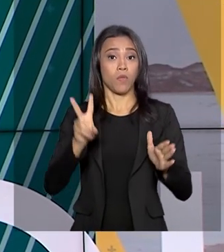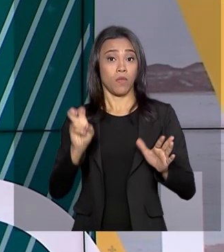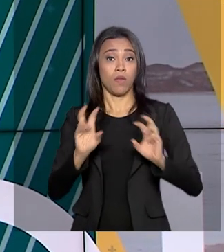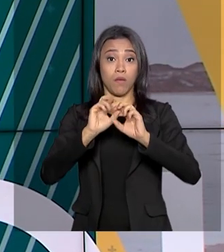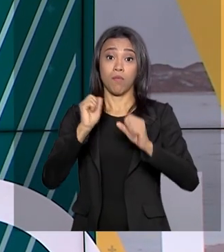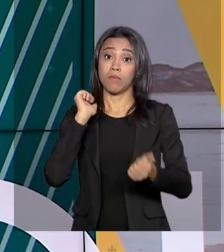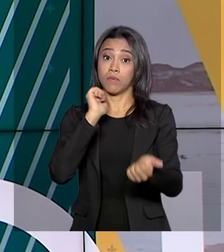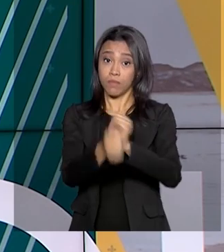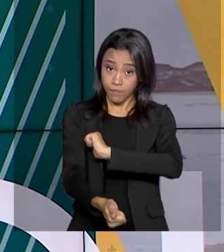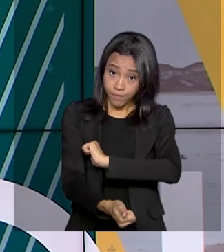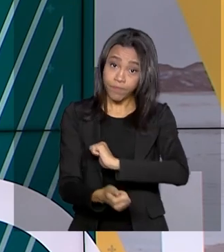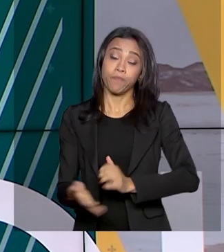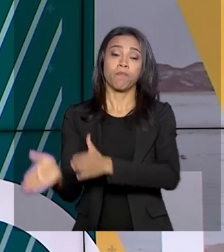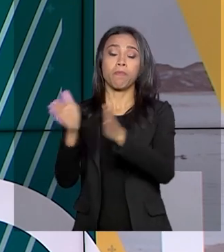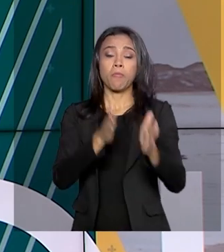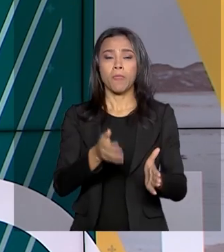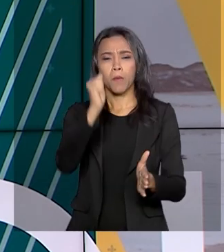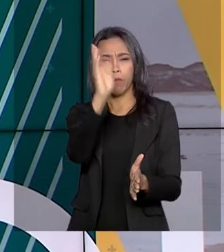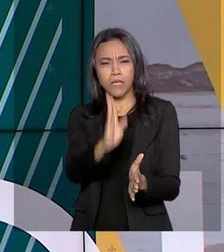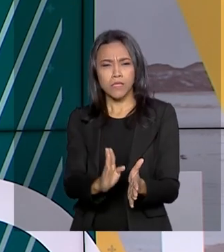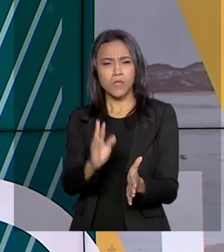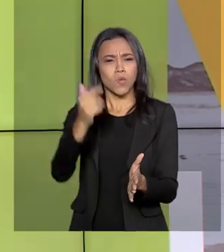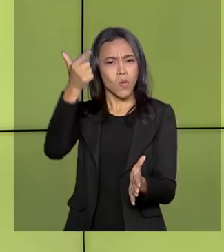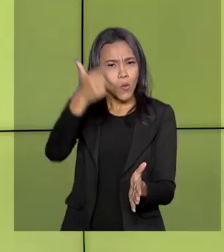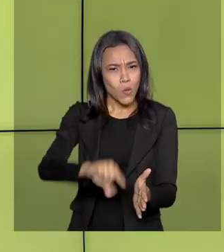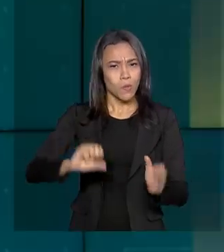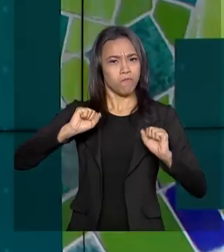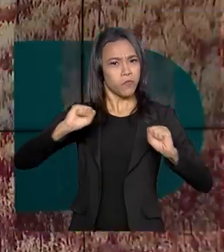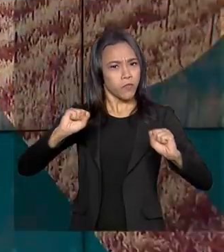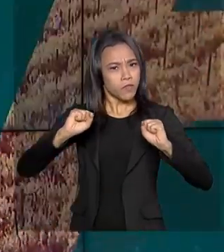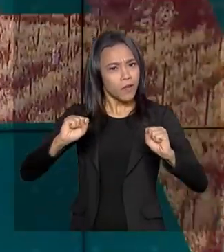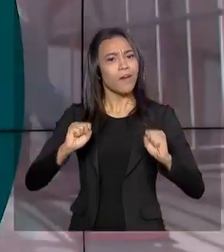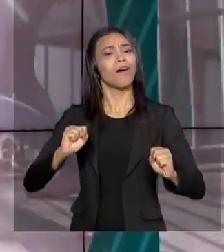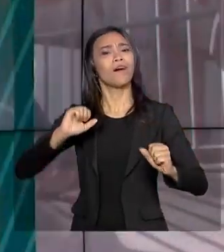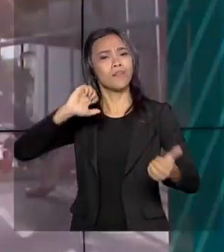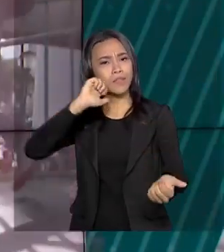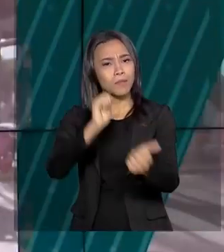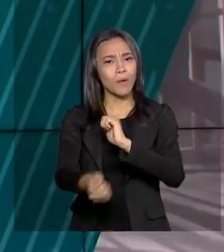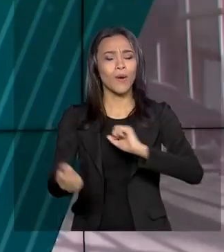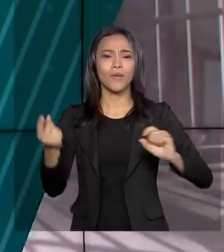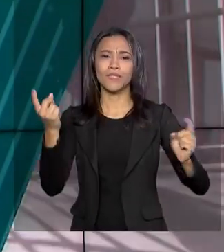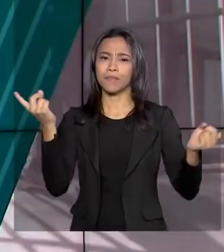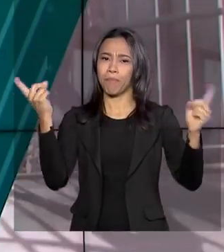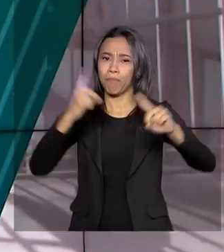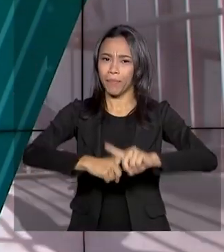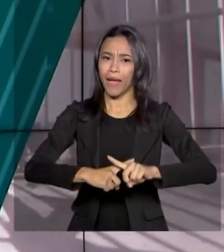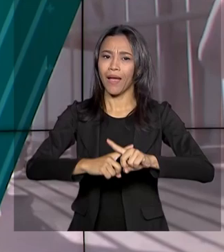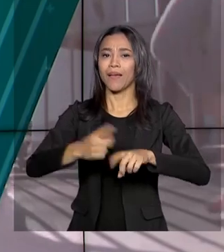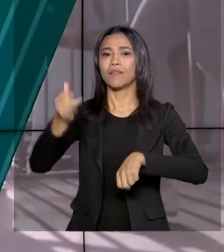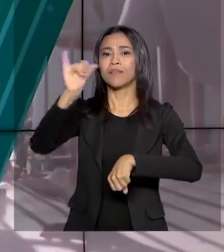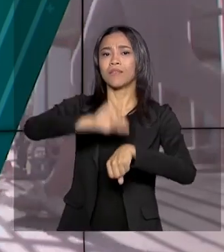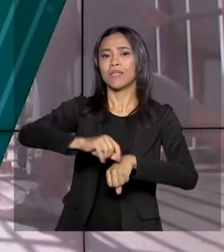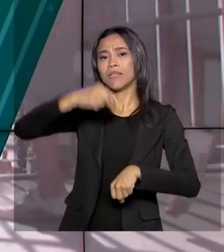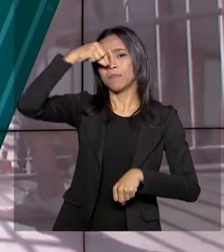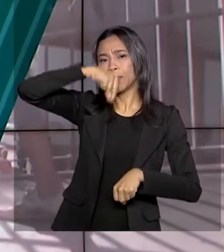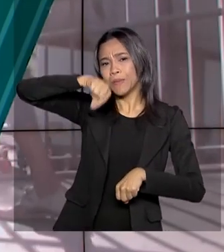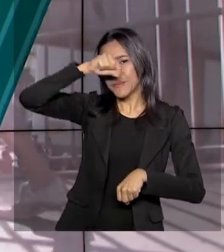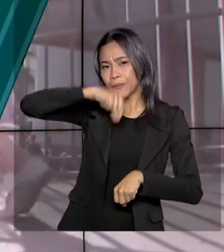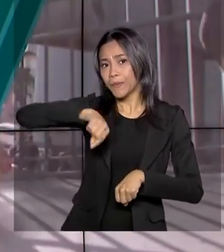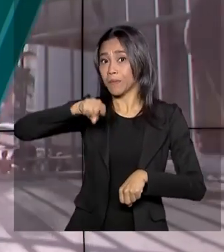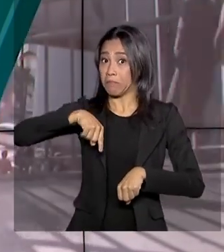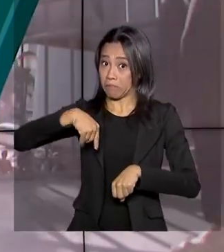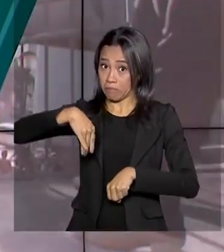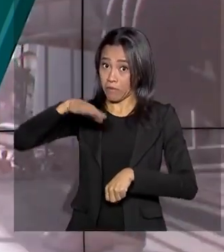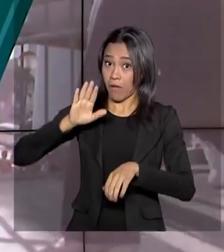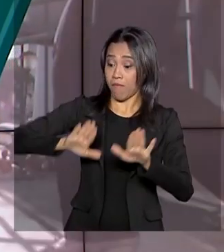esporte. O Brasil viveu mais um dia de vitórias nos Jogos Pan-Americanos de Lima no Peru. Destaque para a